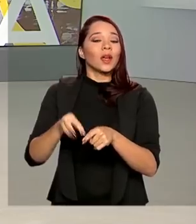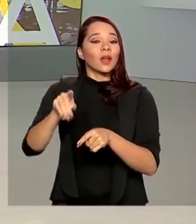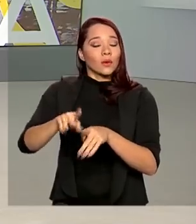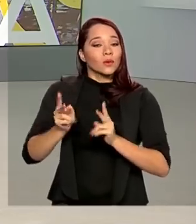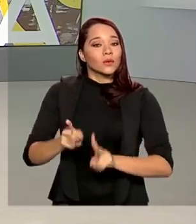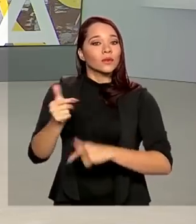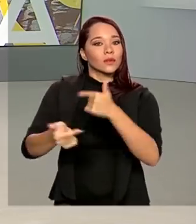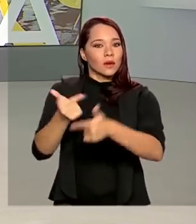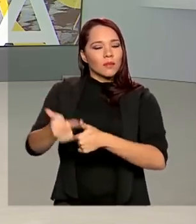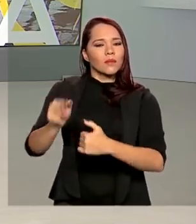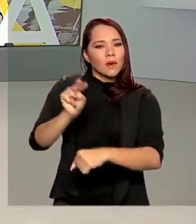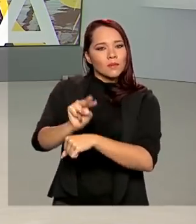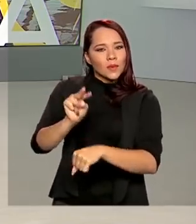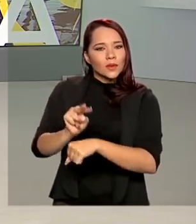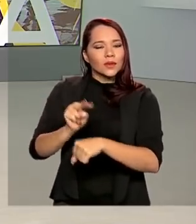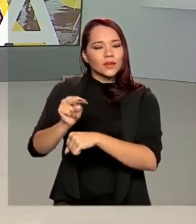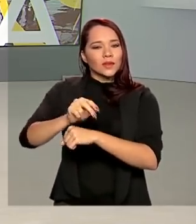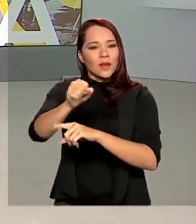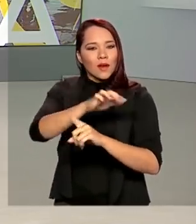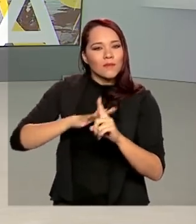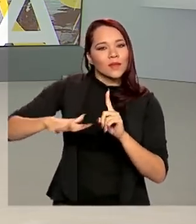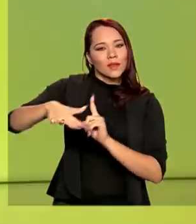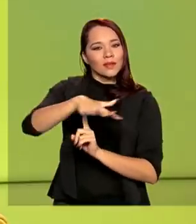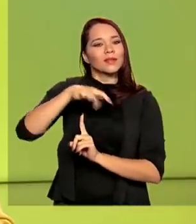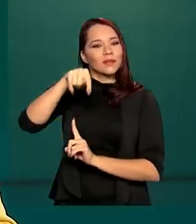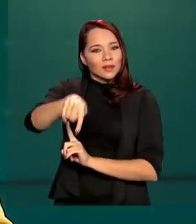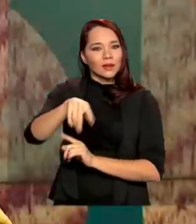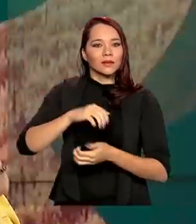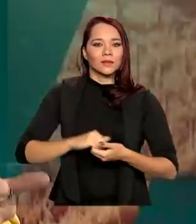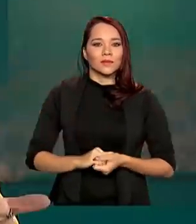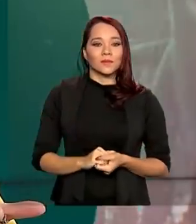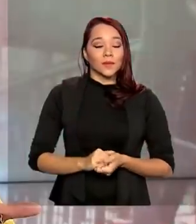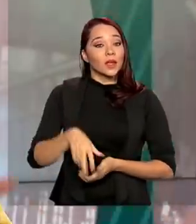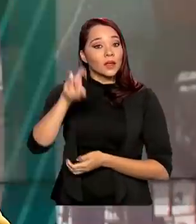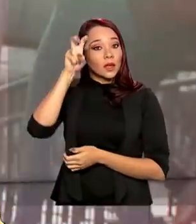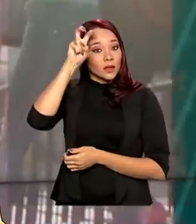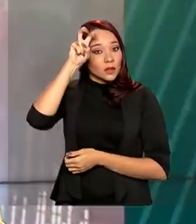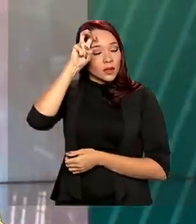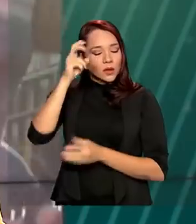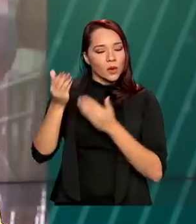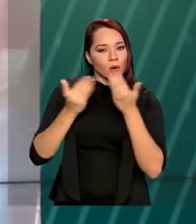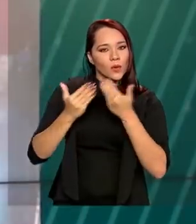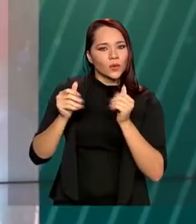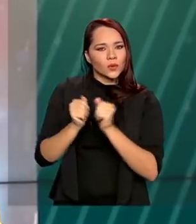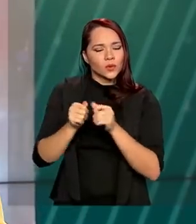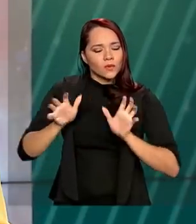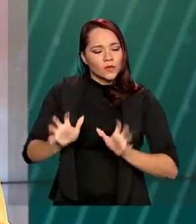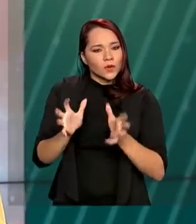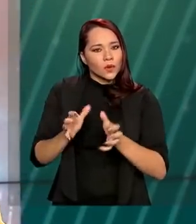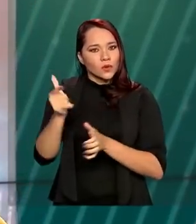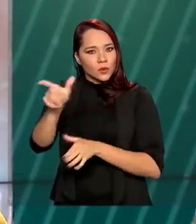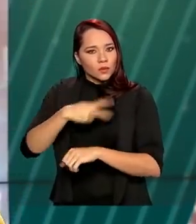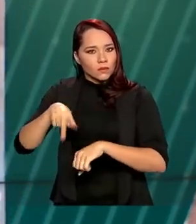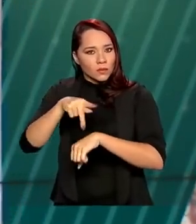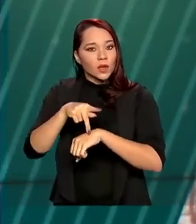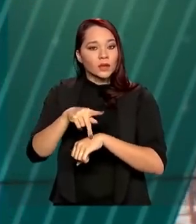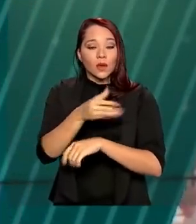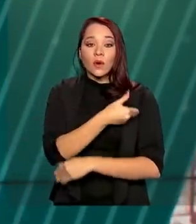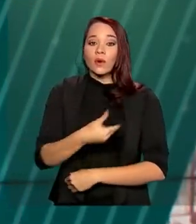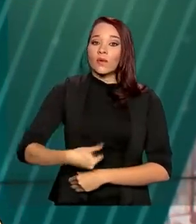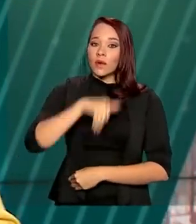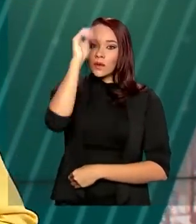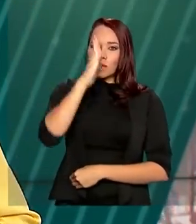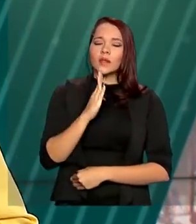para reforçar a conservação ambiental na região. E nessa quinta-feira, em conversa com investidores estrangeiros, o governo